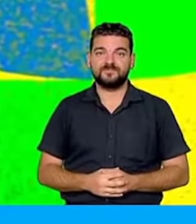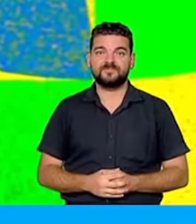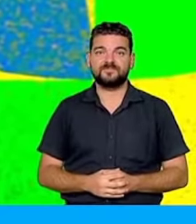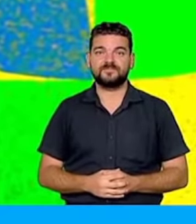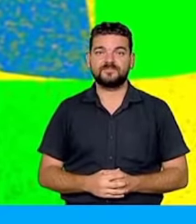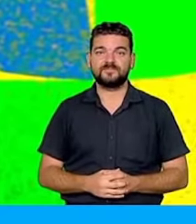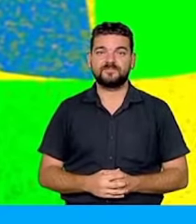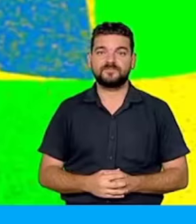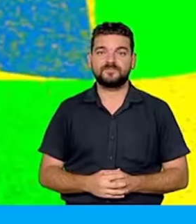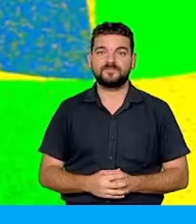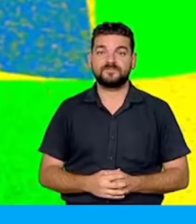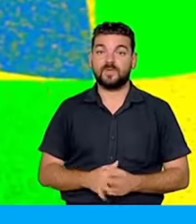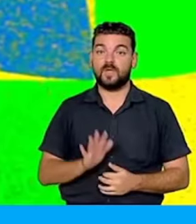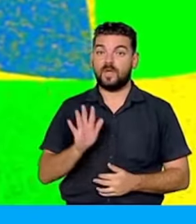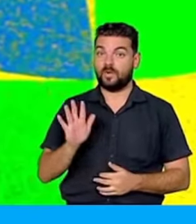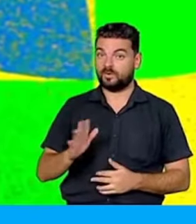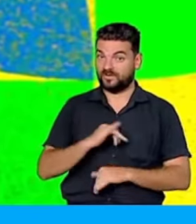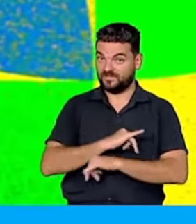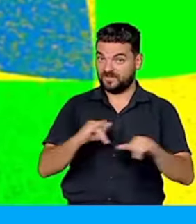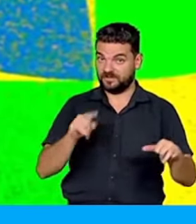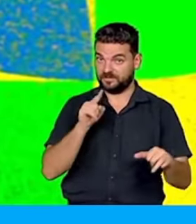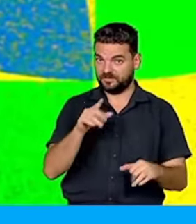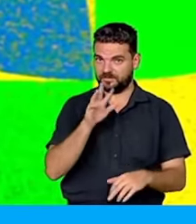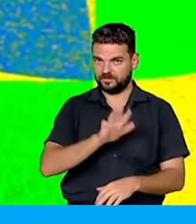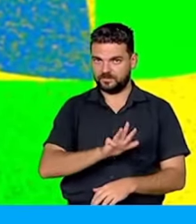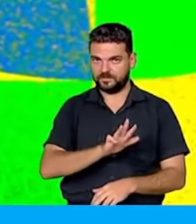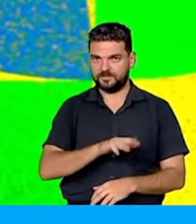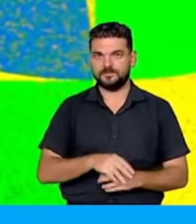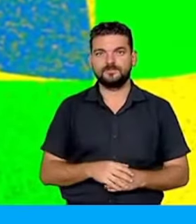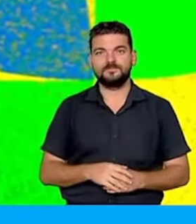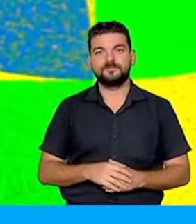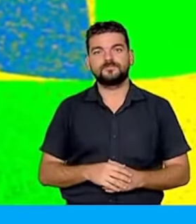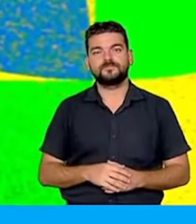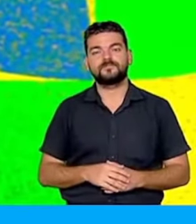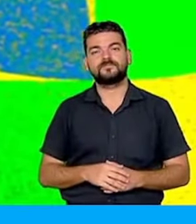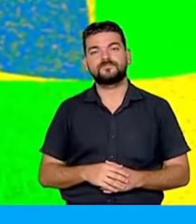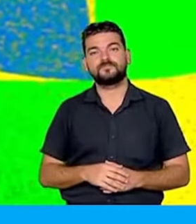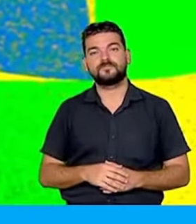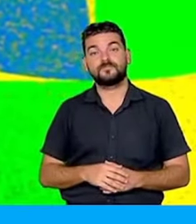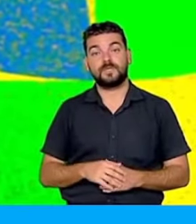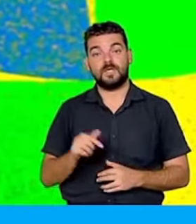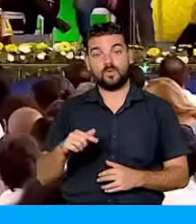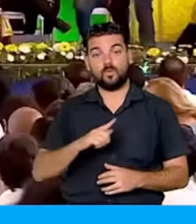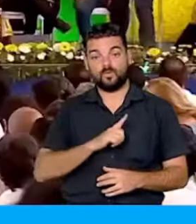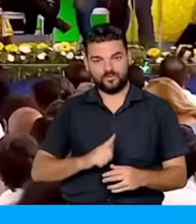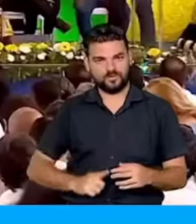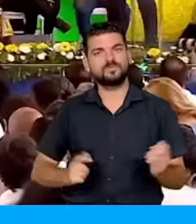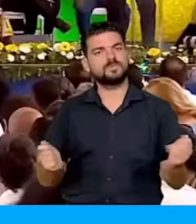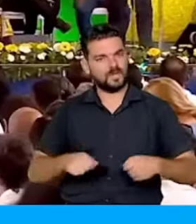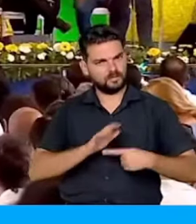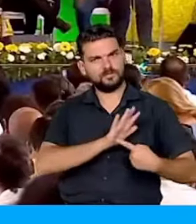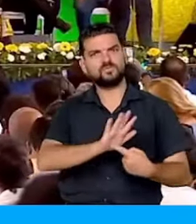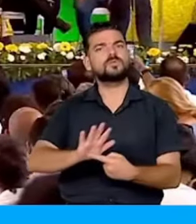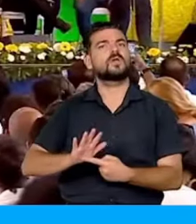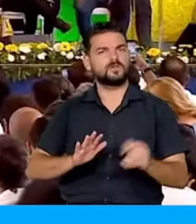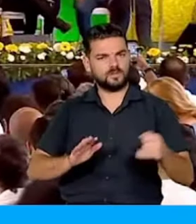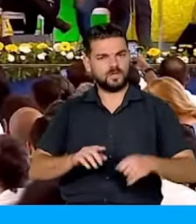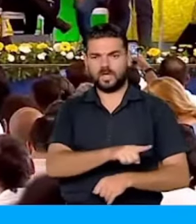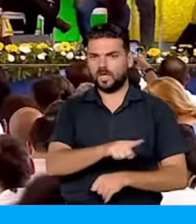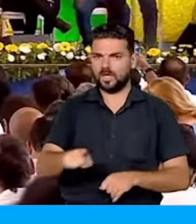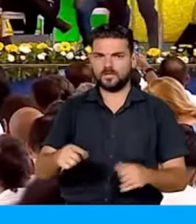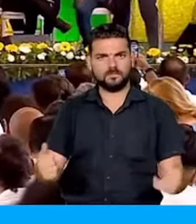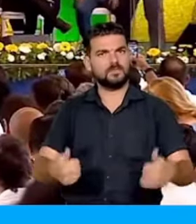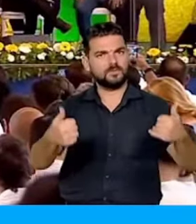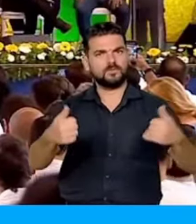O que a gente tem que entender, presidente, é como governos mudam a vida das pessoas.